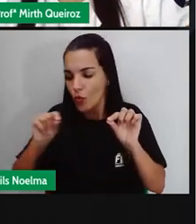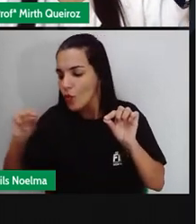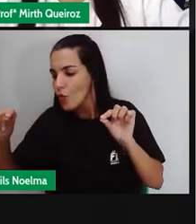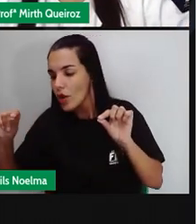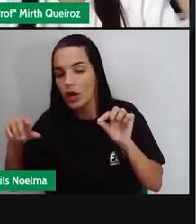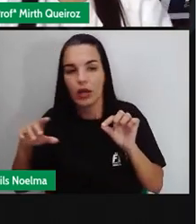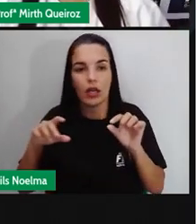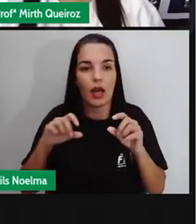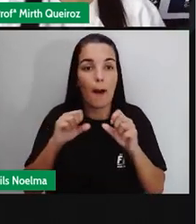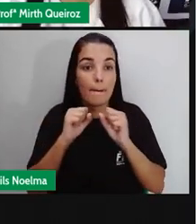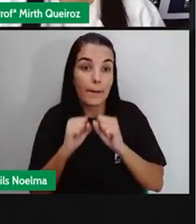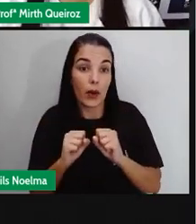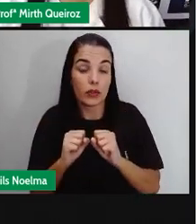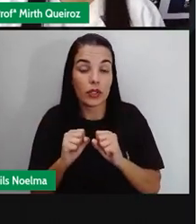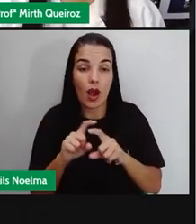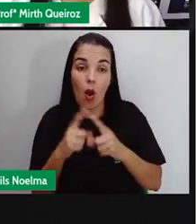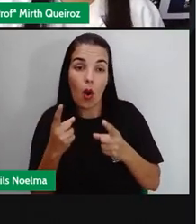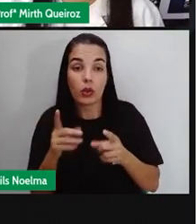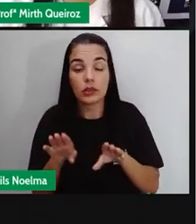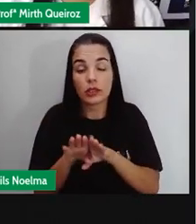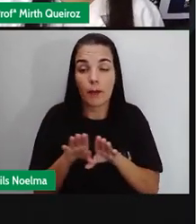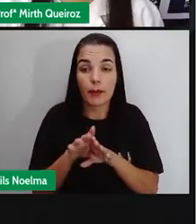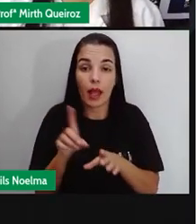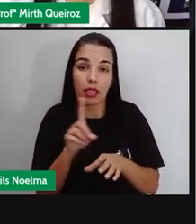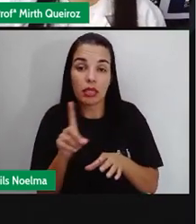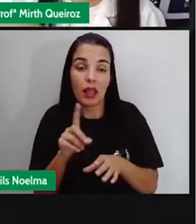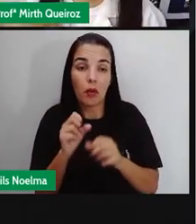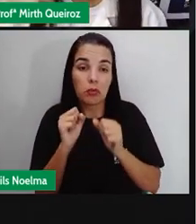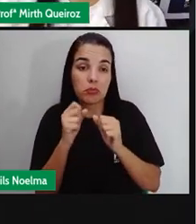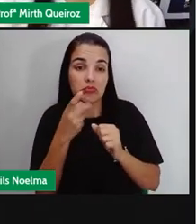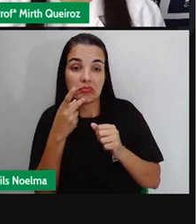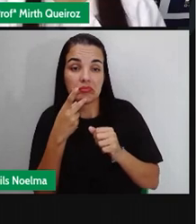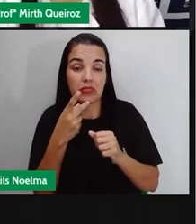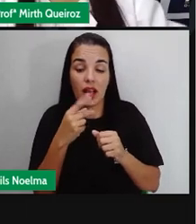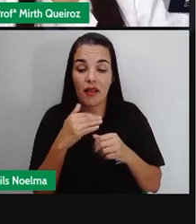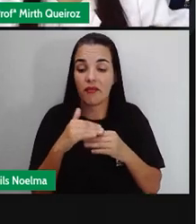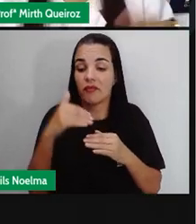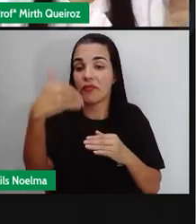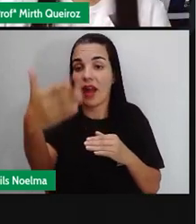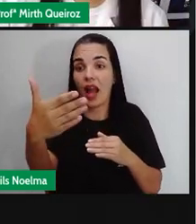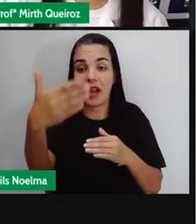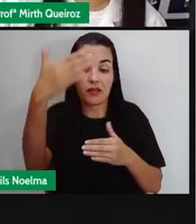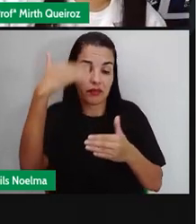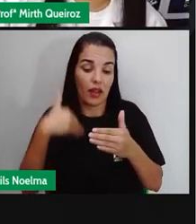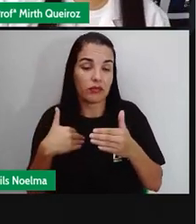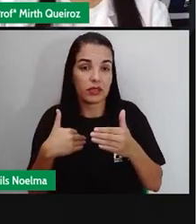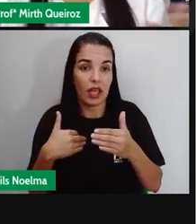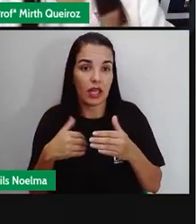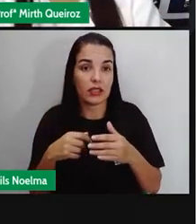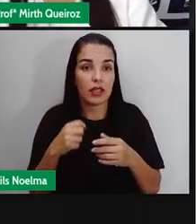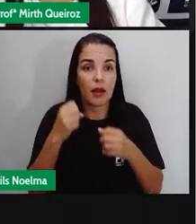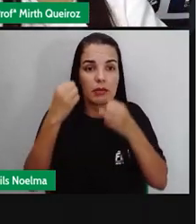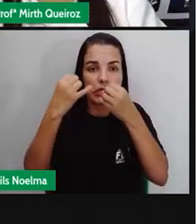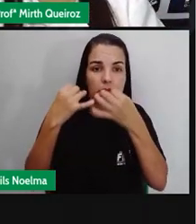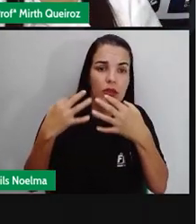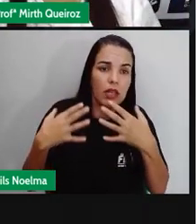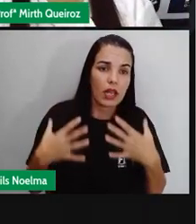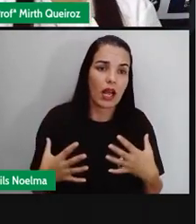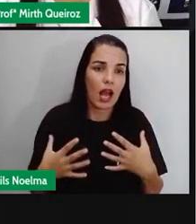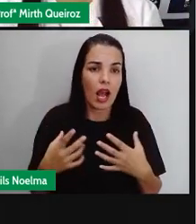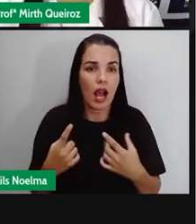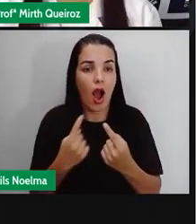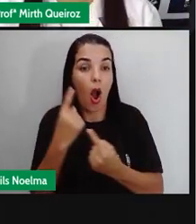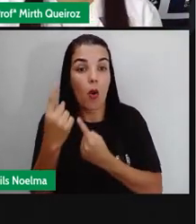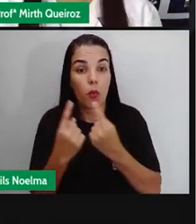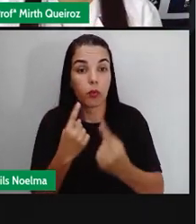organização ali do tempo de acontecimento, ou não linear. Eu ir lá na frente, voltar lá atrás para justificar alguma coisa aqui da frente.